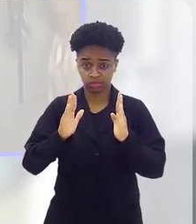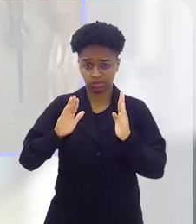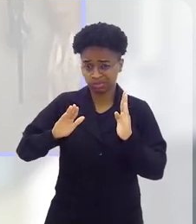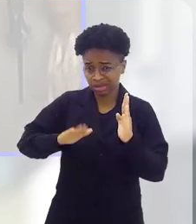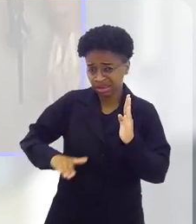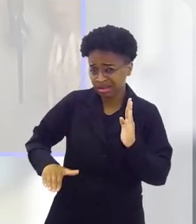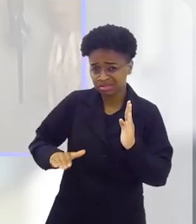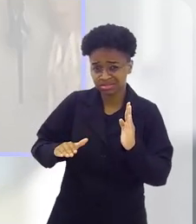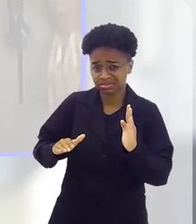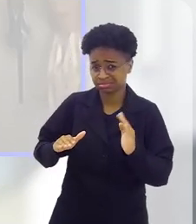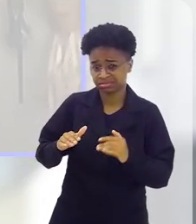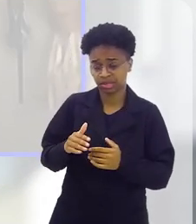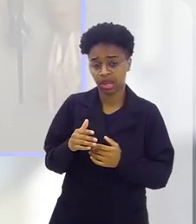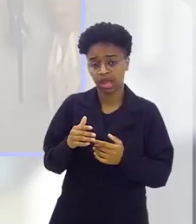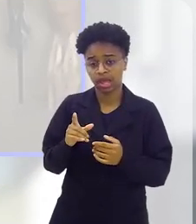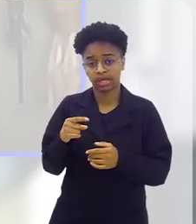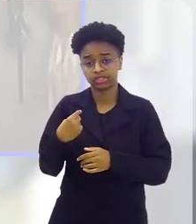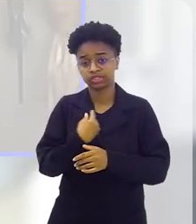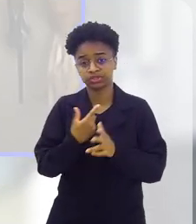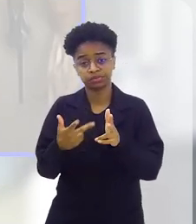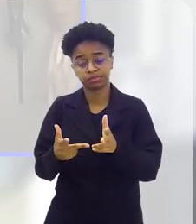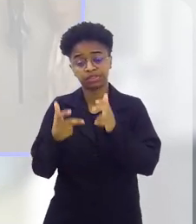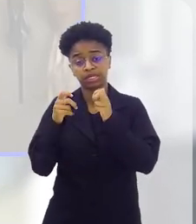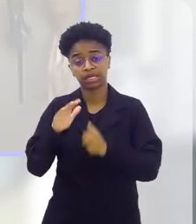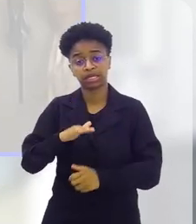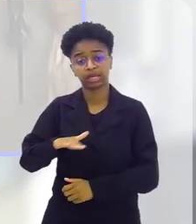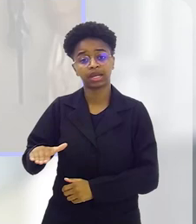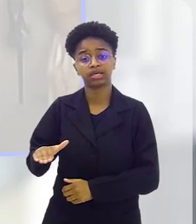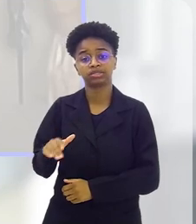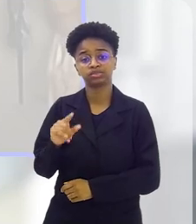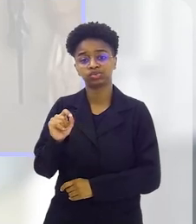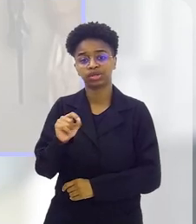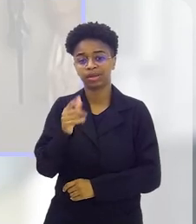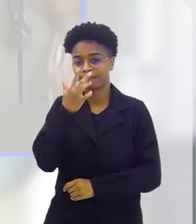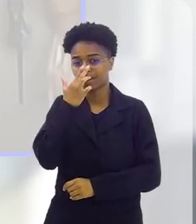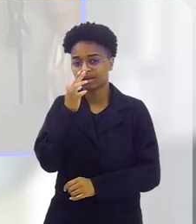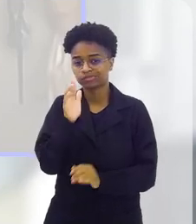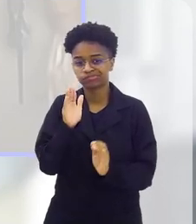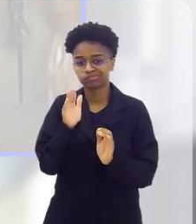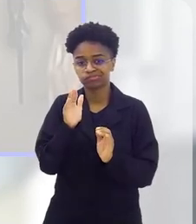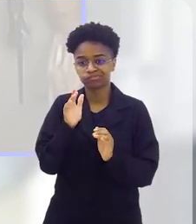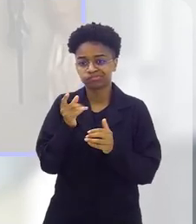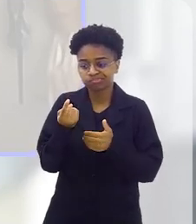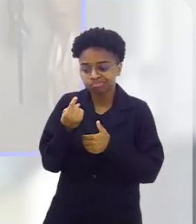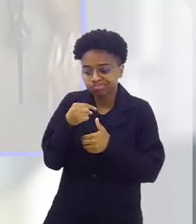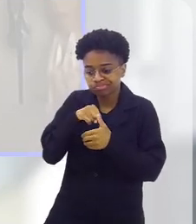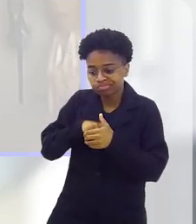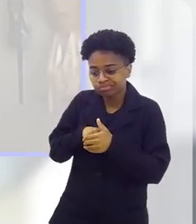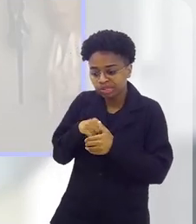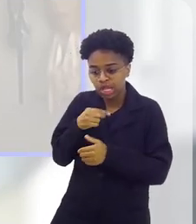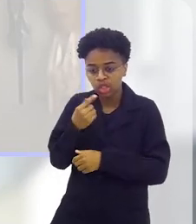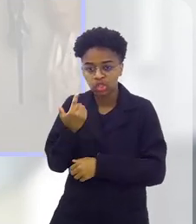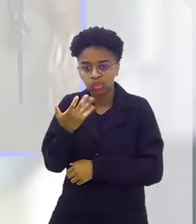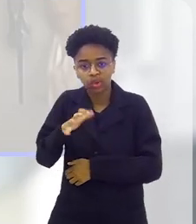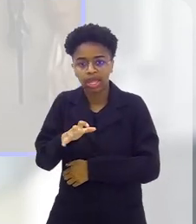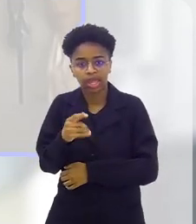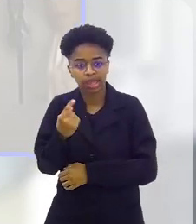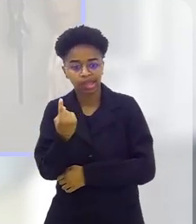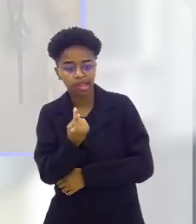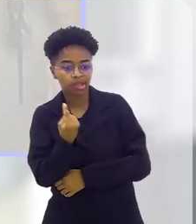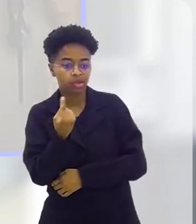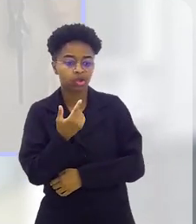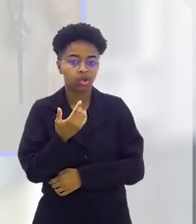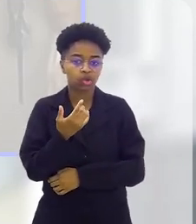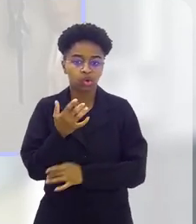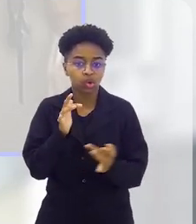pequenininha também, as crianças ficando mais introspectivas, se socializando menos,